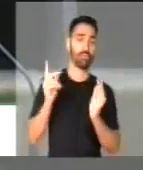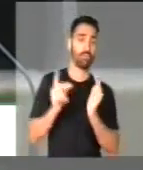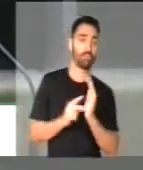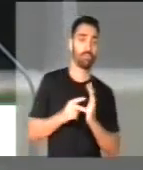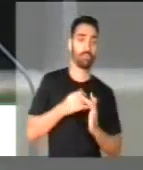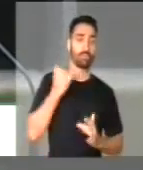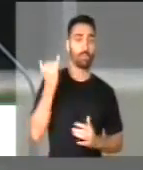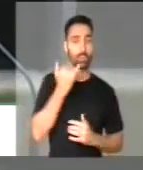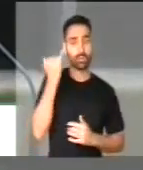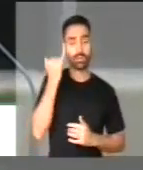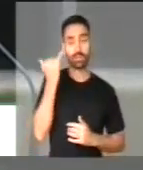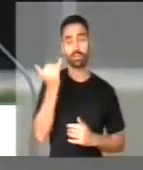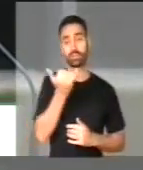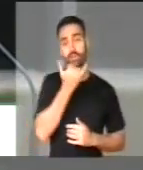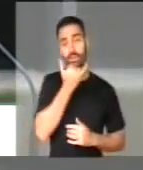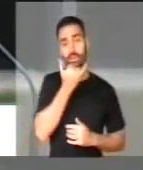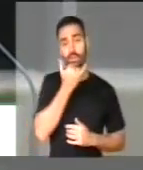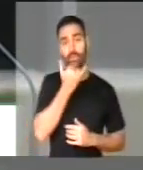perdão